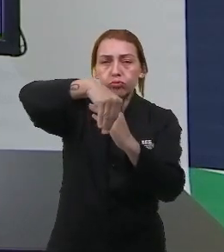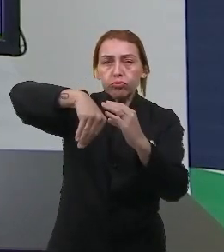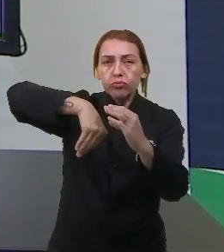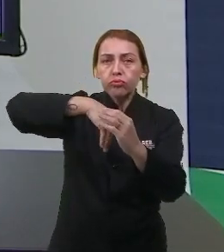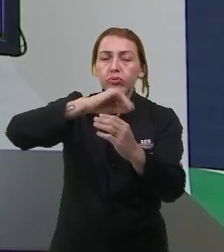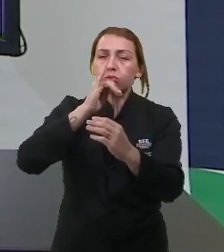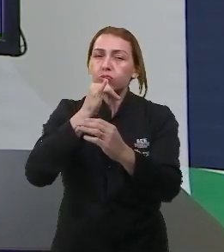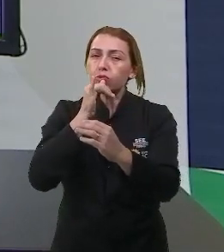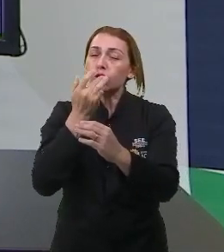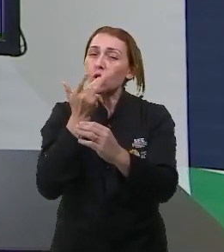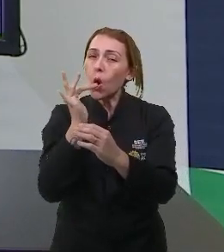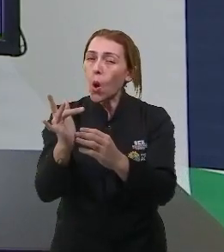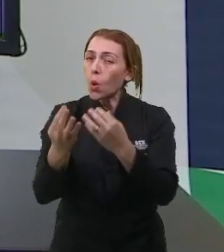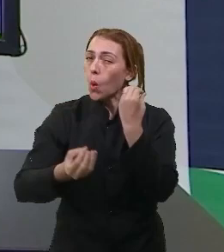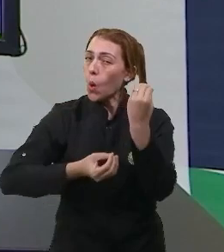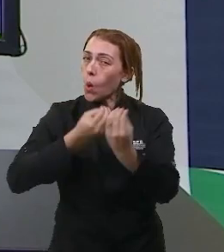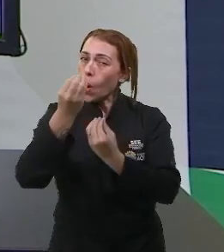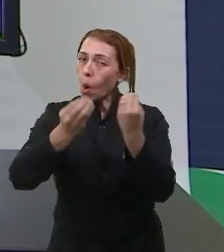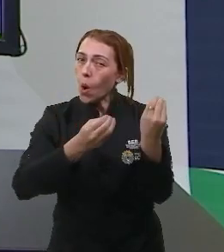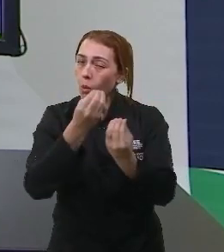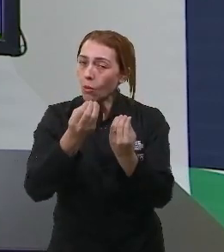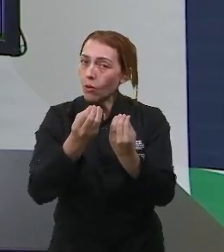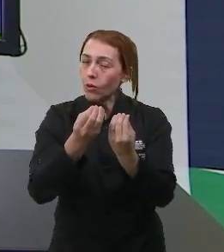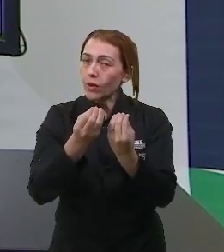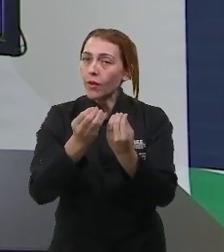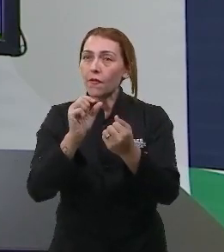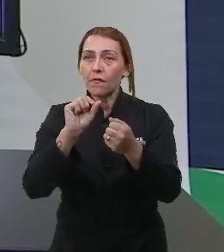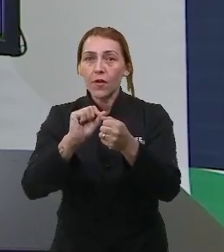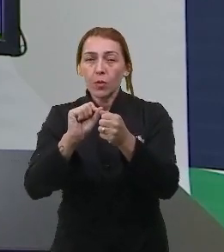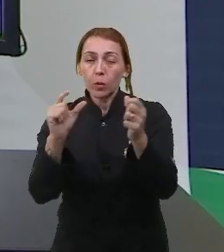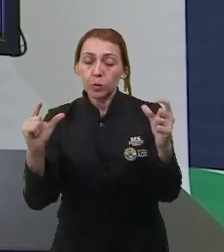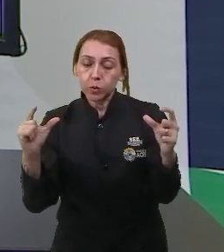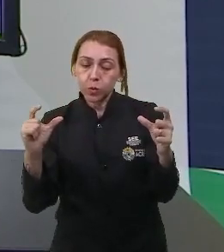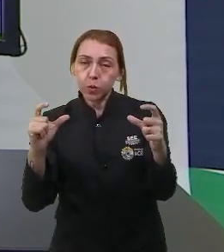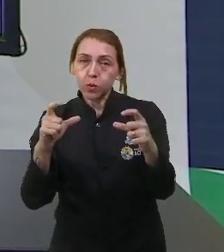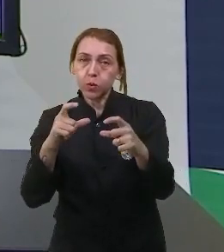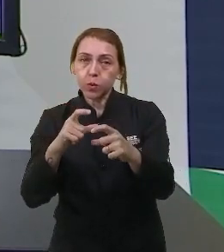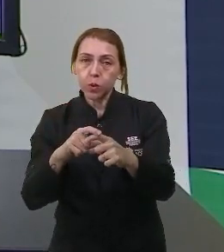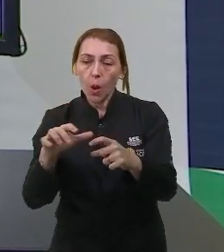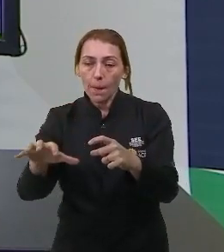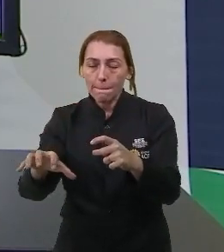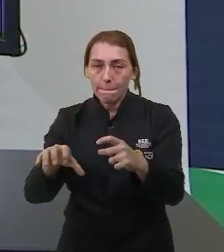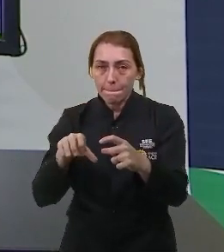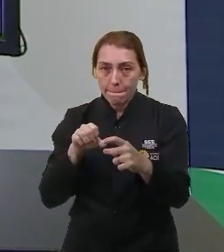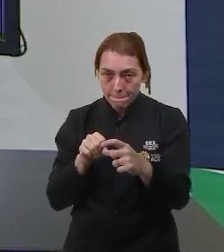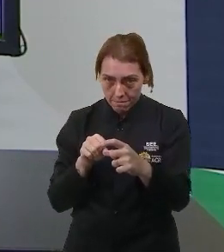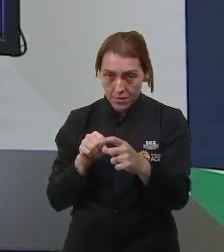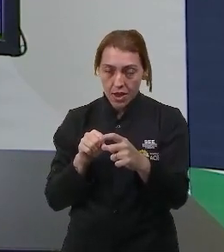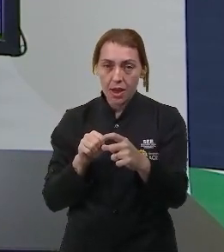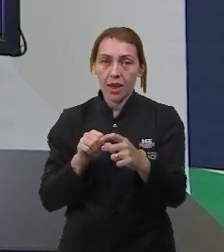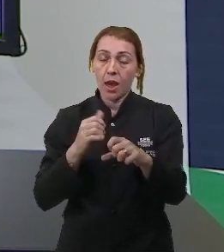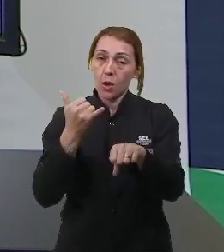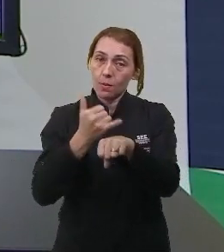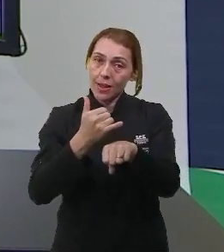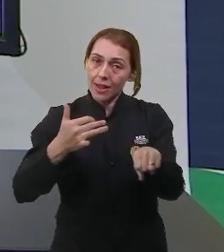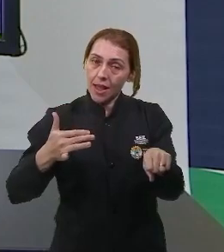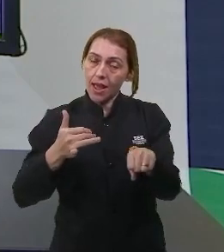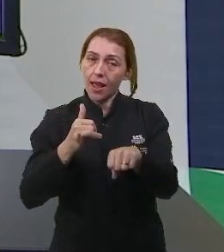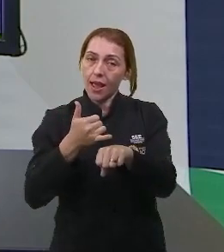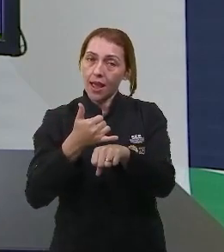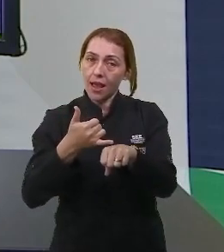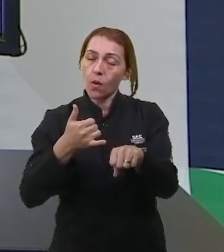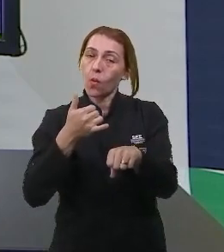que foi feito esse banho de ouro? Ele foi feito por uma redução. Eu peguei os elétrons do metal ouro e